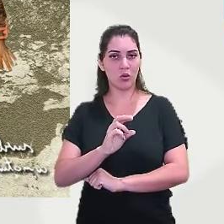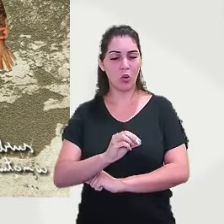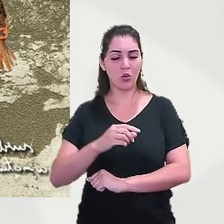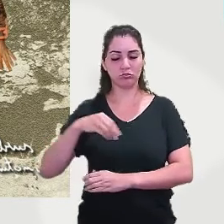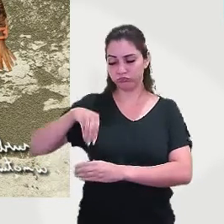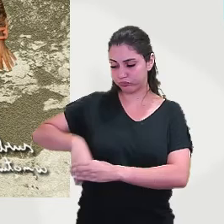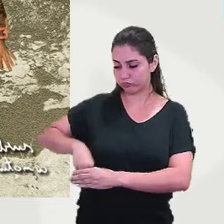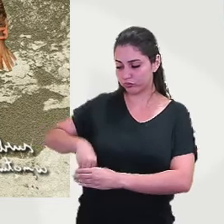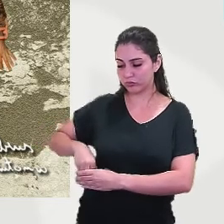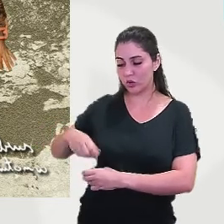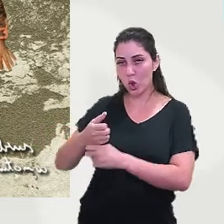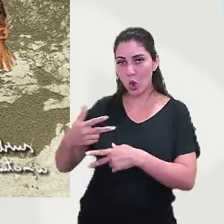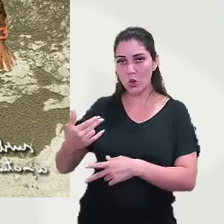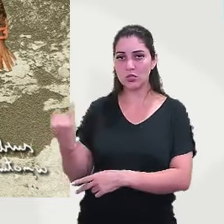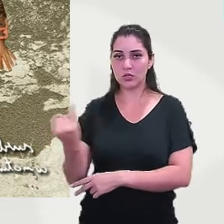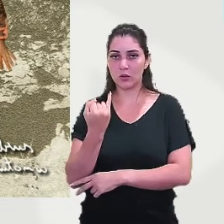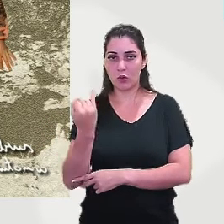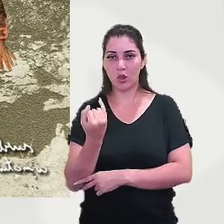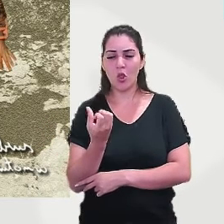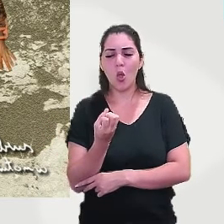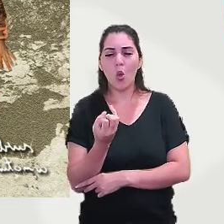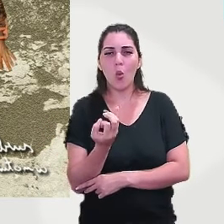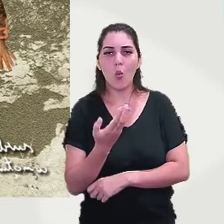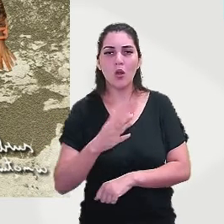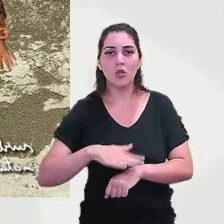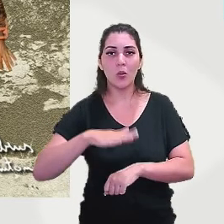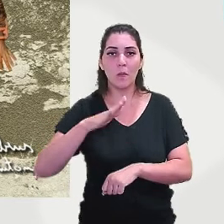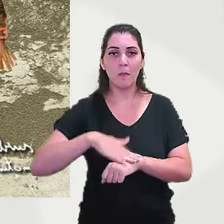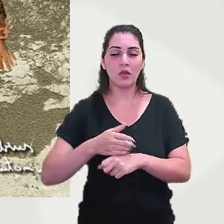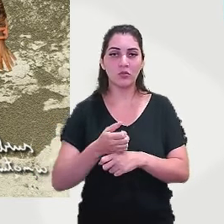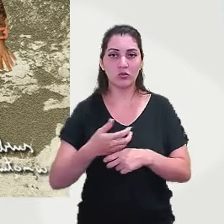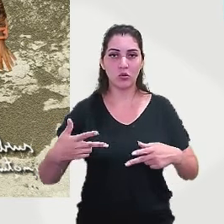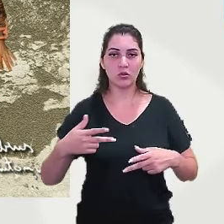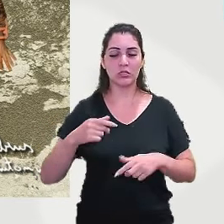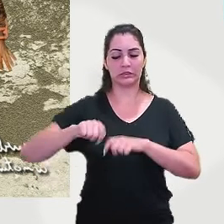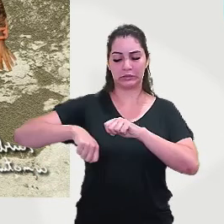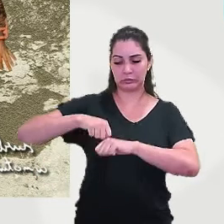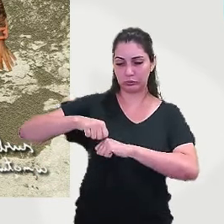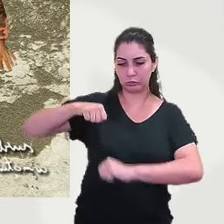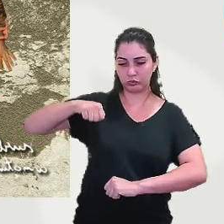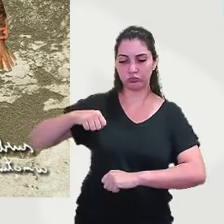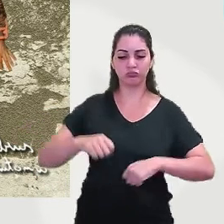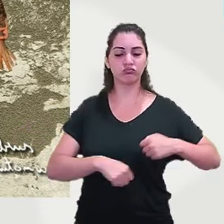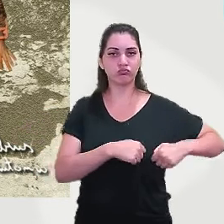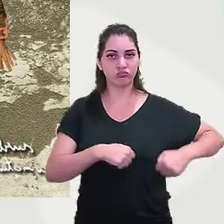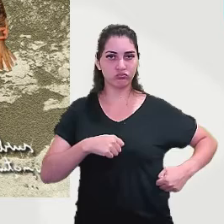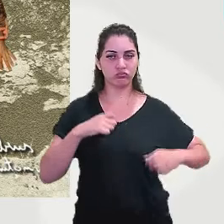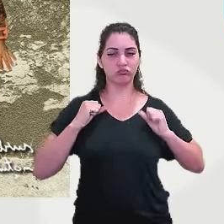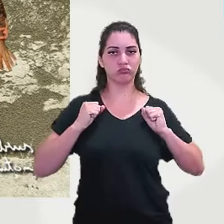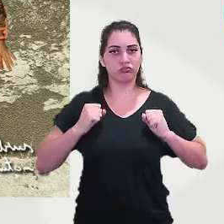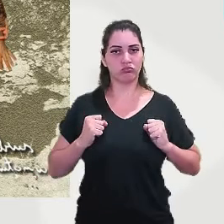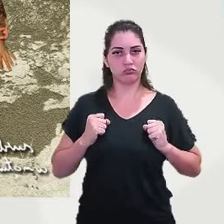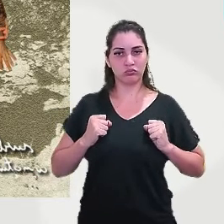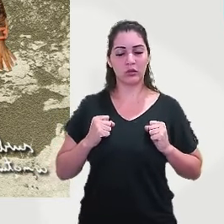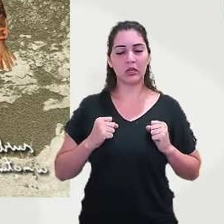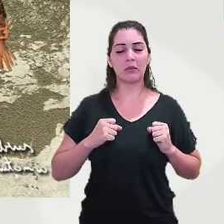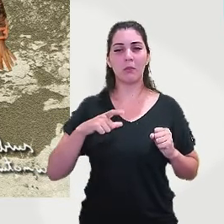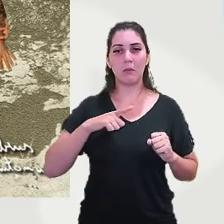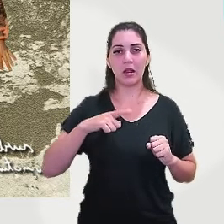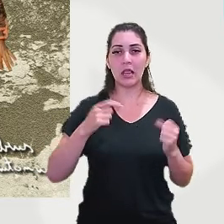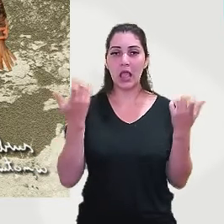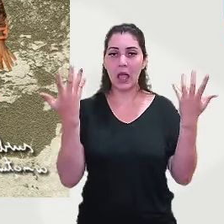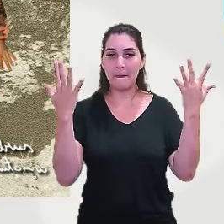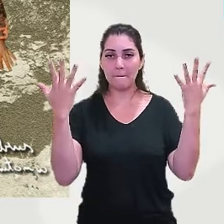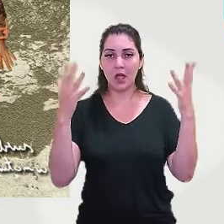que eles tinham. Então, quanto mais coisas que eles carregavam, eles carregavam amarradas em seu corpo para ficar com as mãos livres.